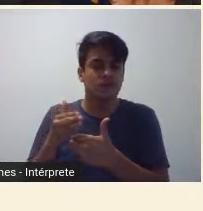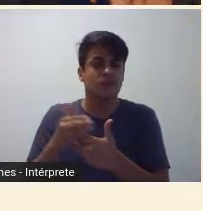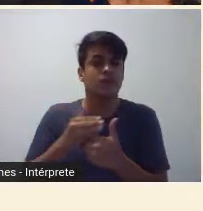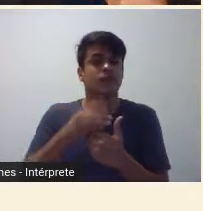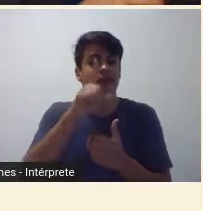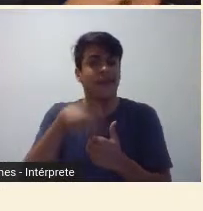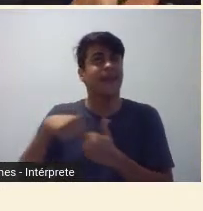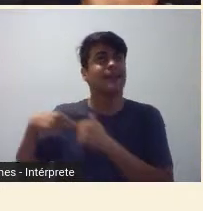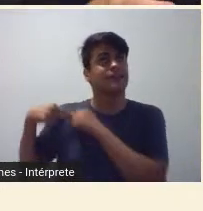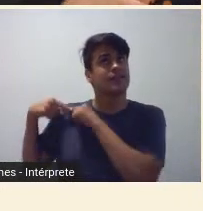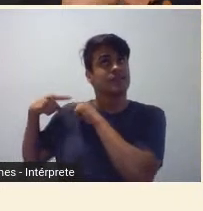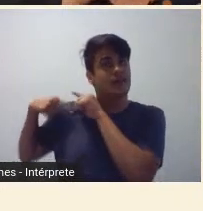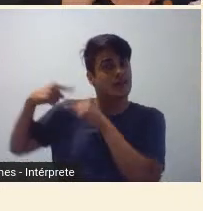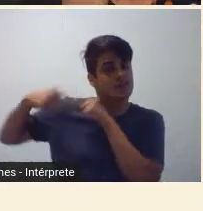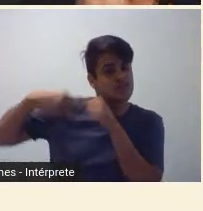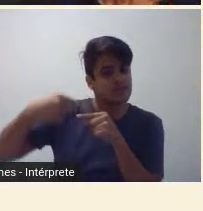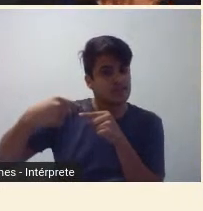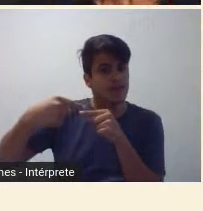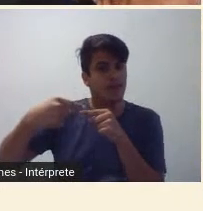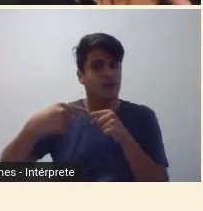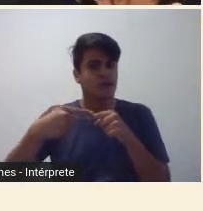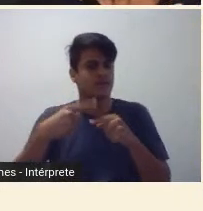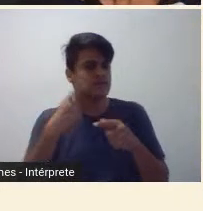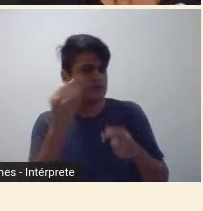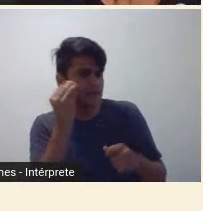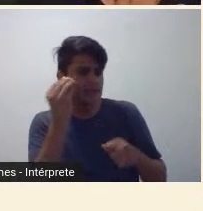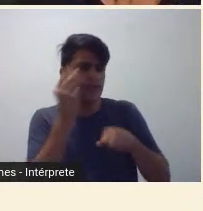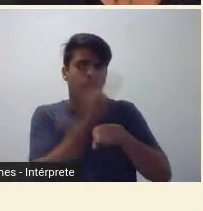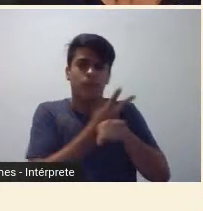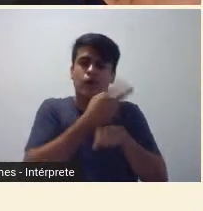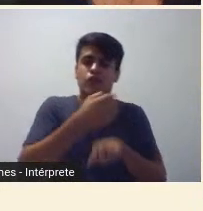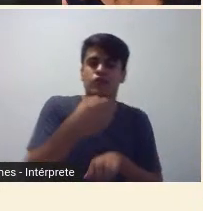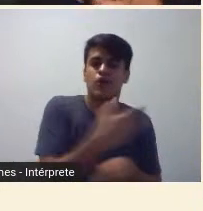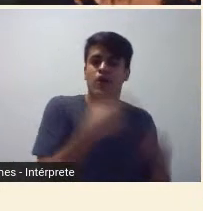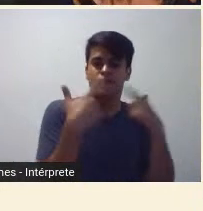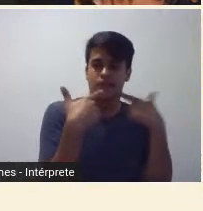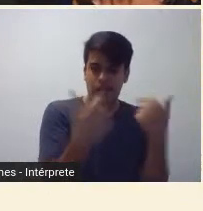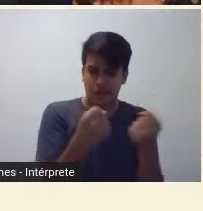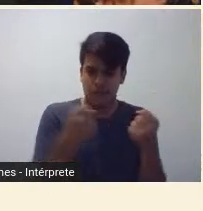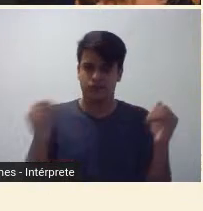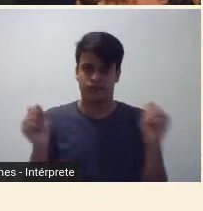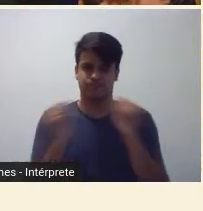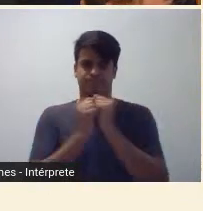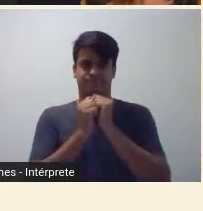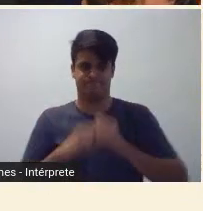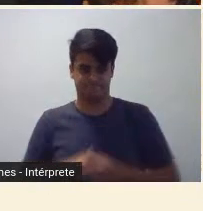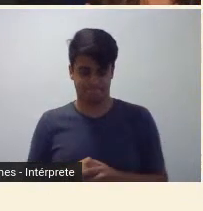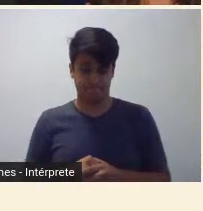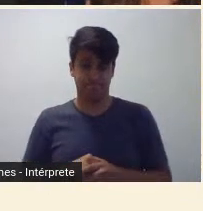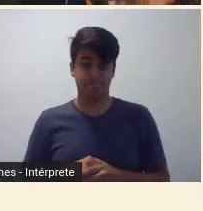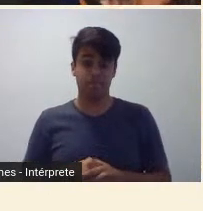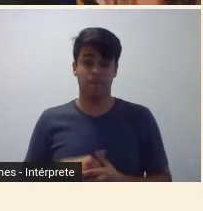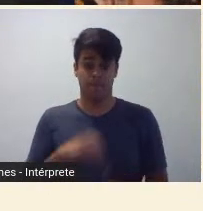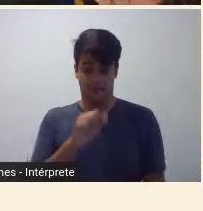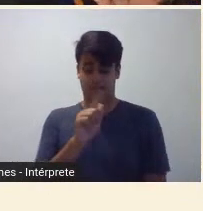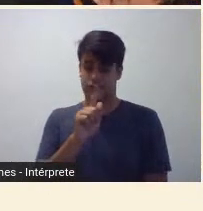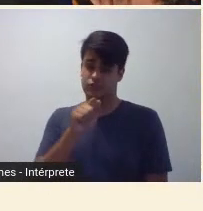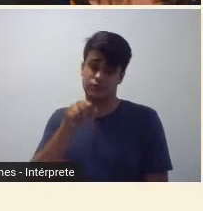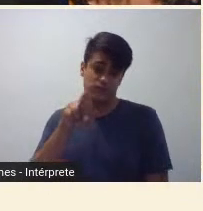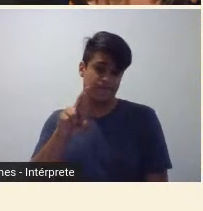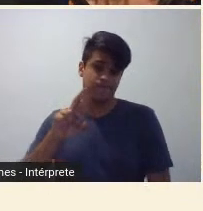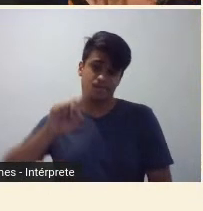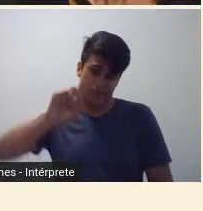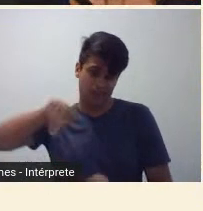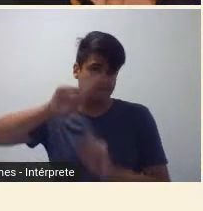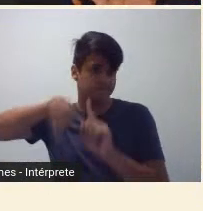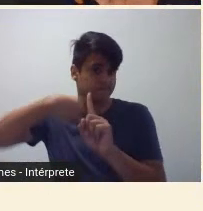tradições e entre a busca de uma nova linguagem. Agenor era só mais um. Então,